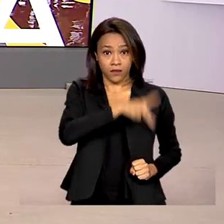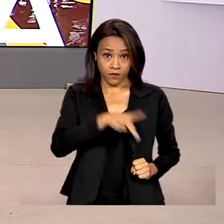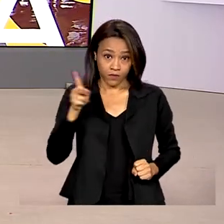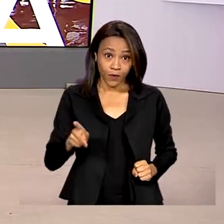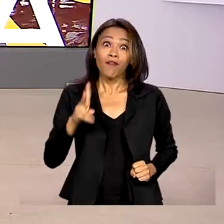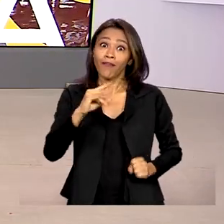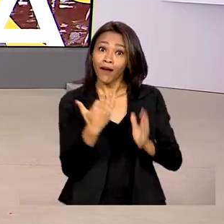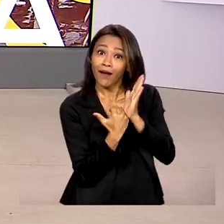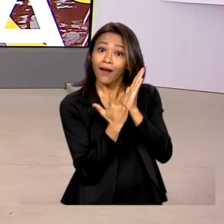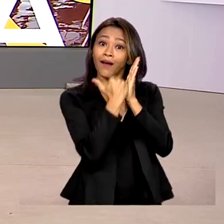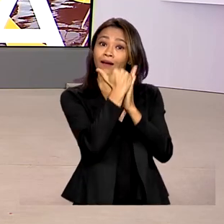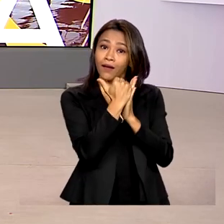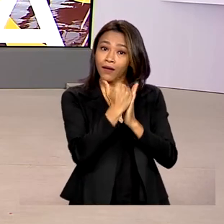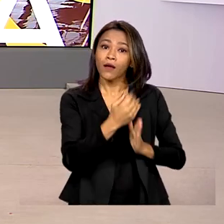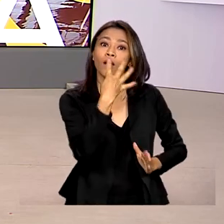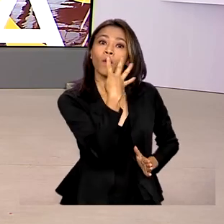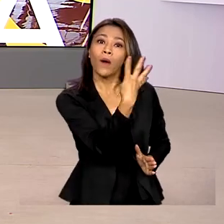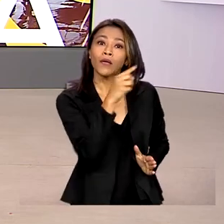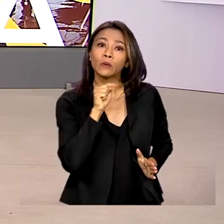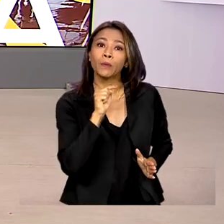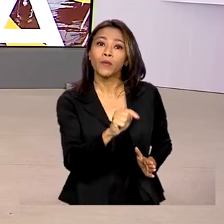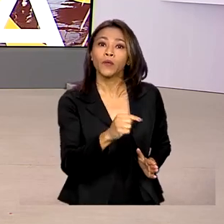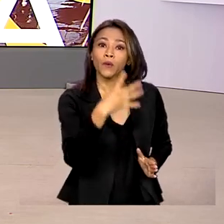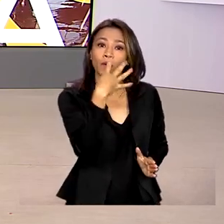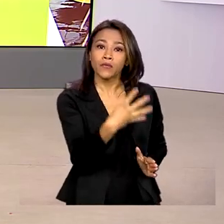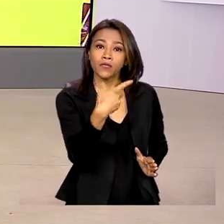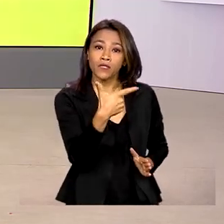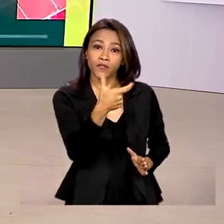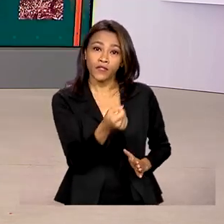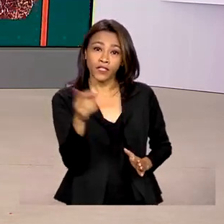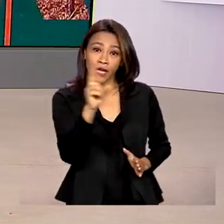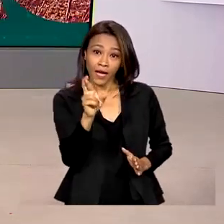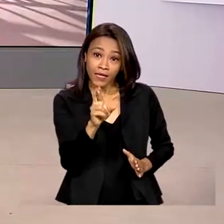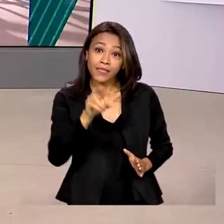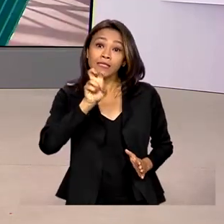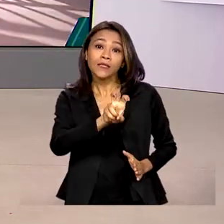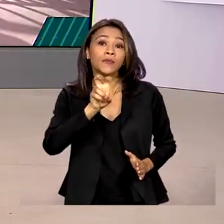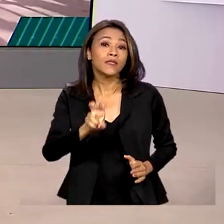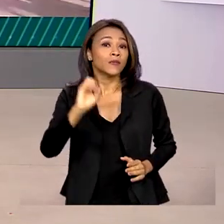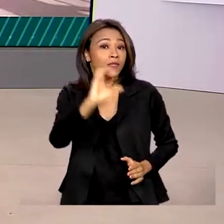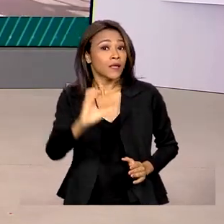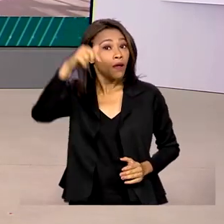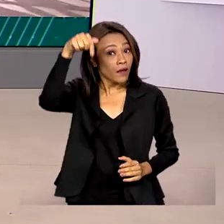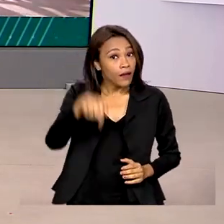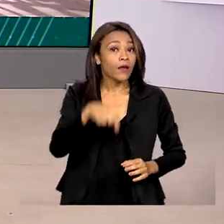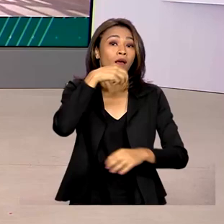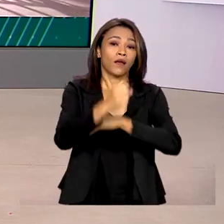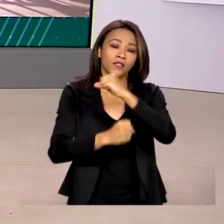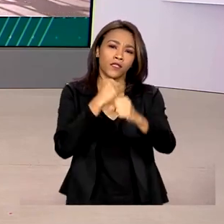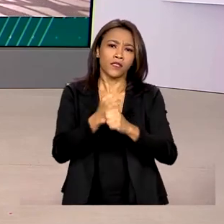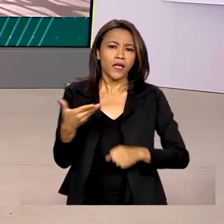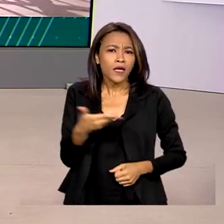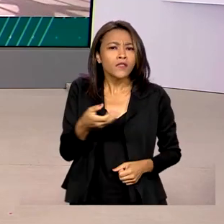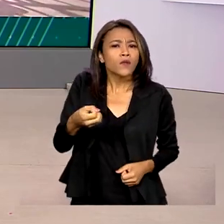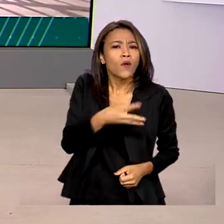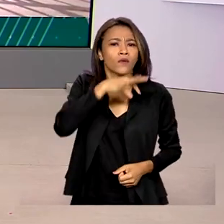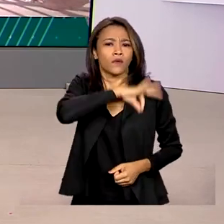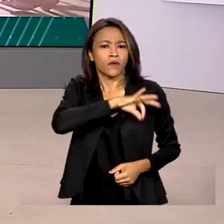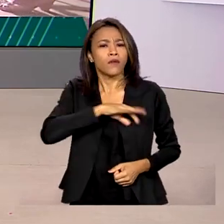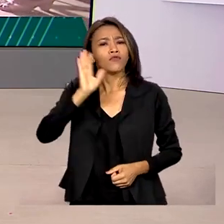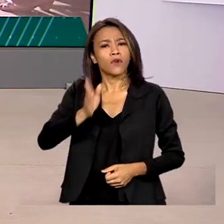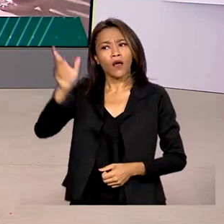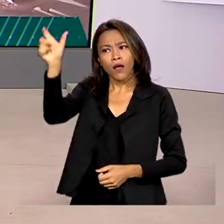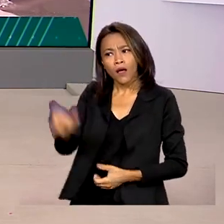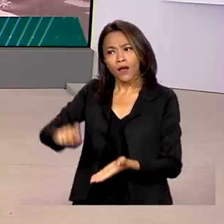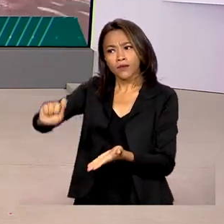subir para R$.420,55 este ano. O novo valor foi assinado pelo